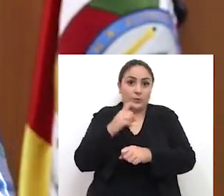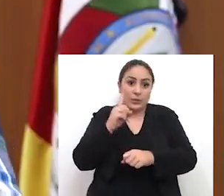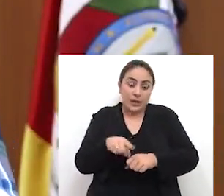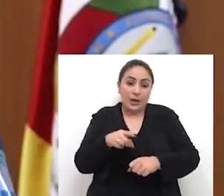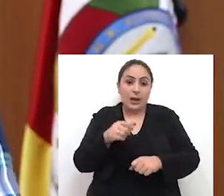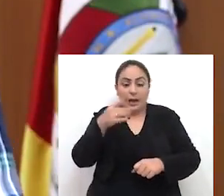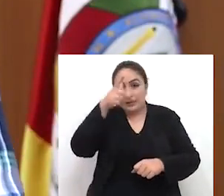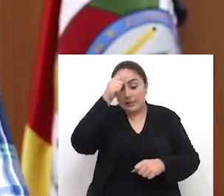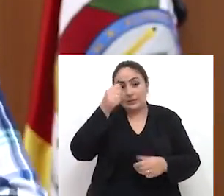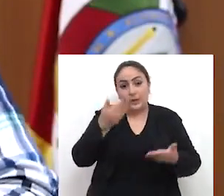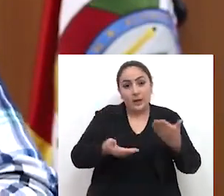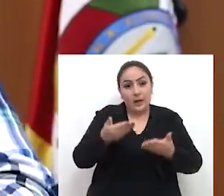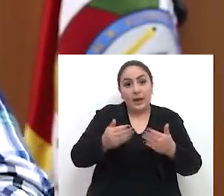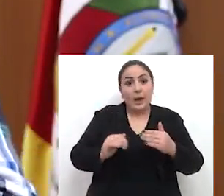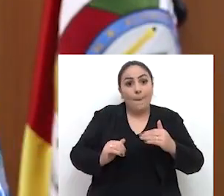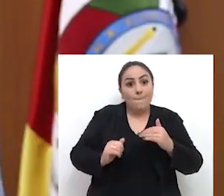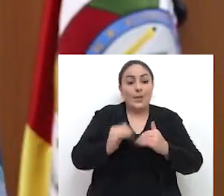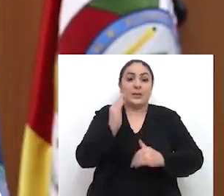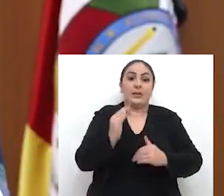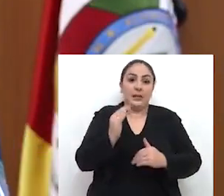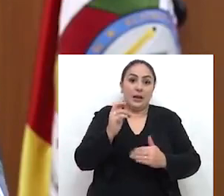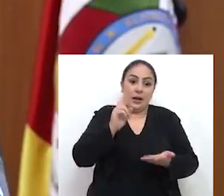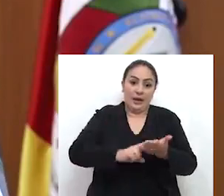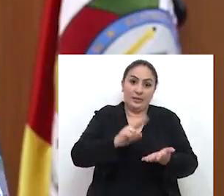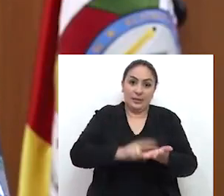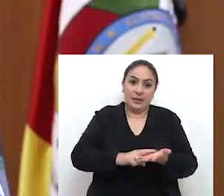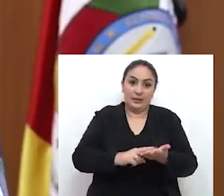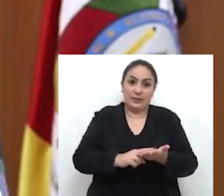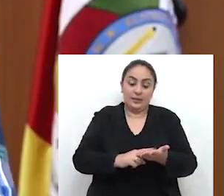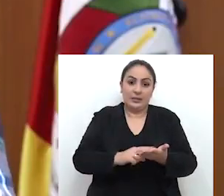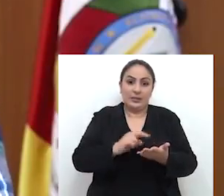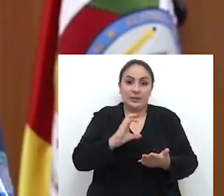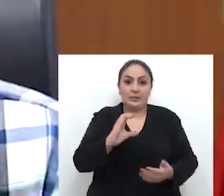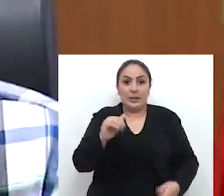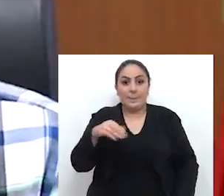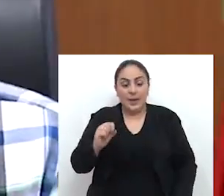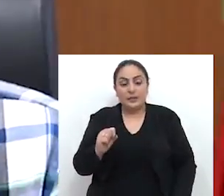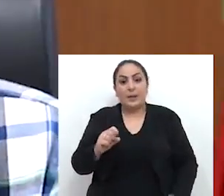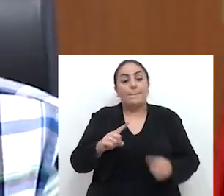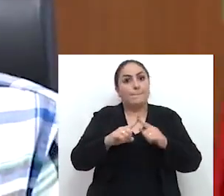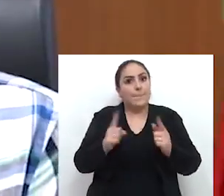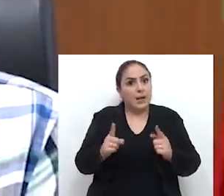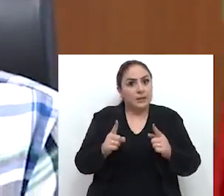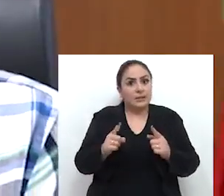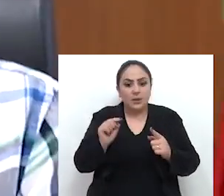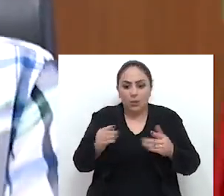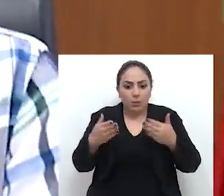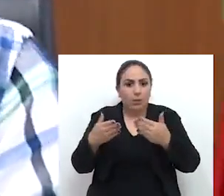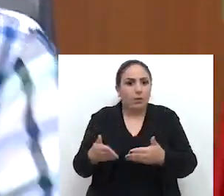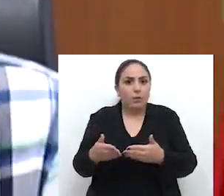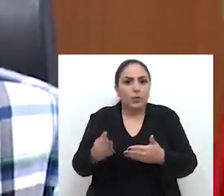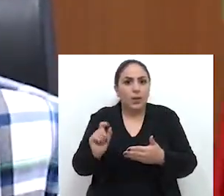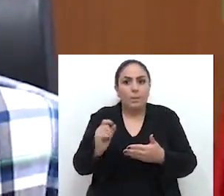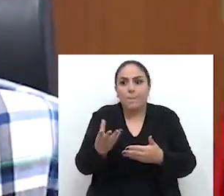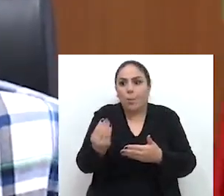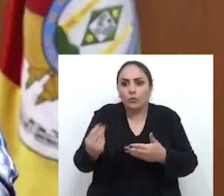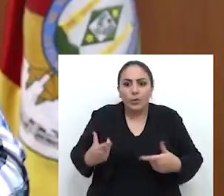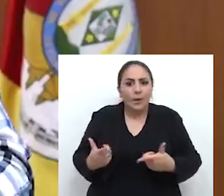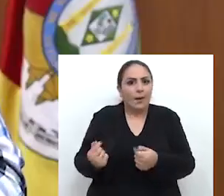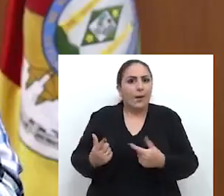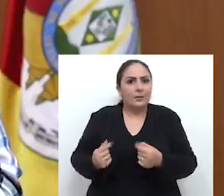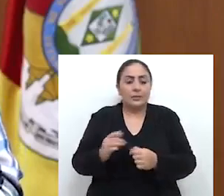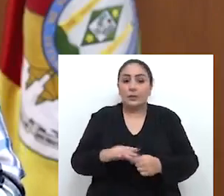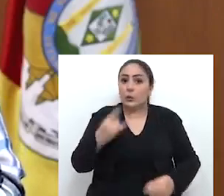de rebalancearmos e aumentarmos as receitas e não atacarmos a raiz do problema que é o excesso de despesas.